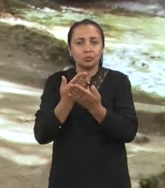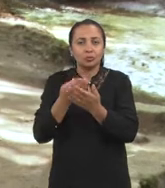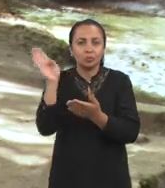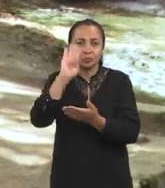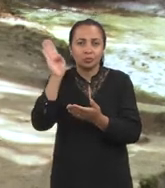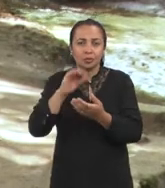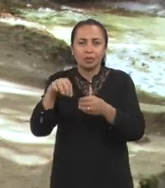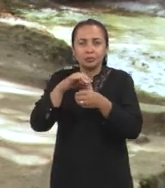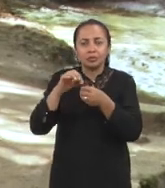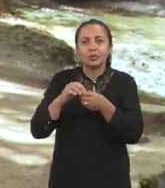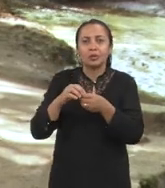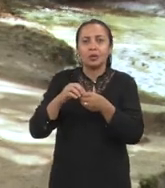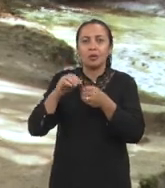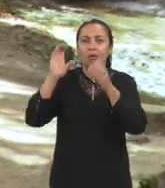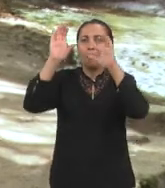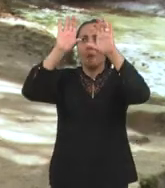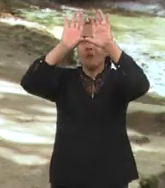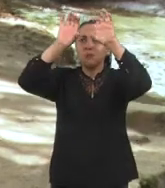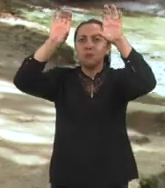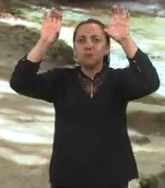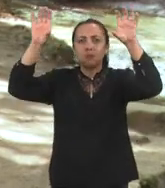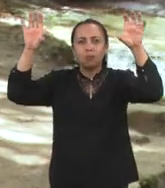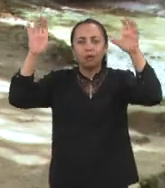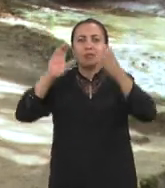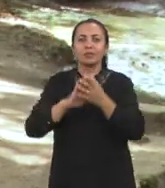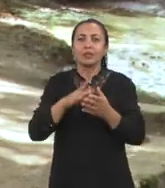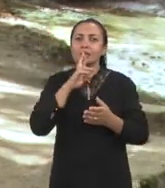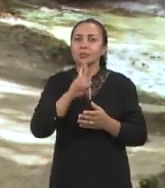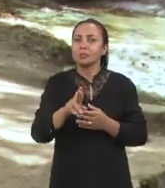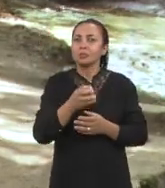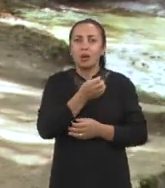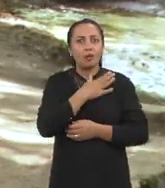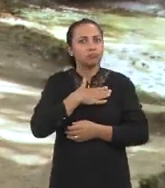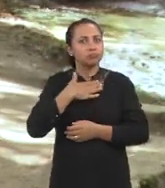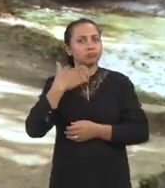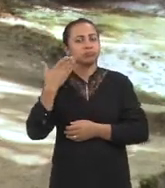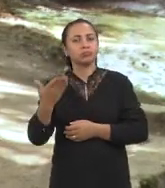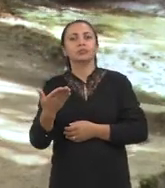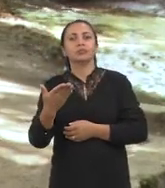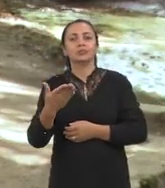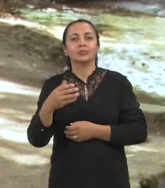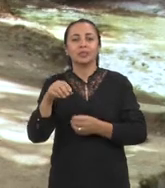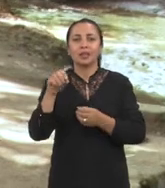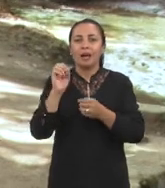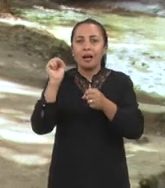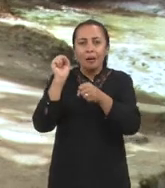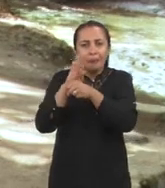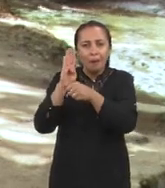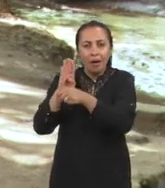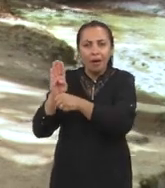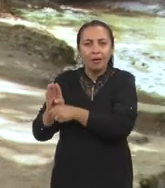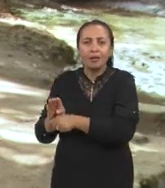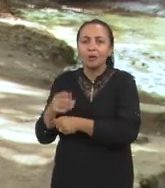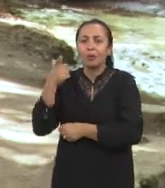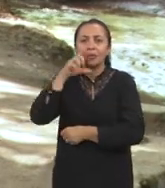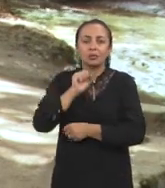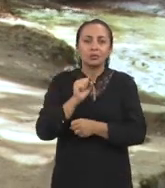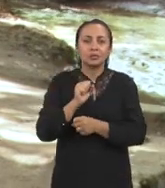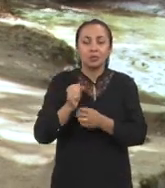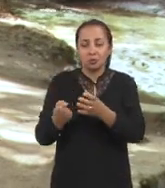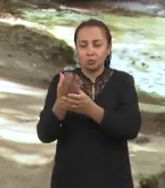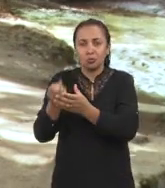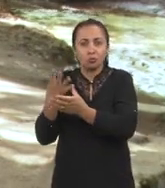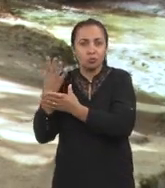desse micro-organismo no espaço. O resultado foi surpreendente. Essas bactérias conseguiram se reproduzir em condições